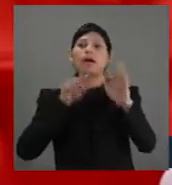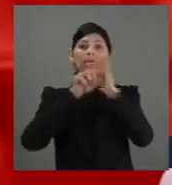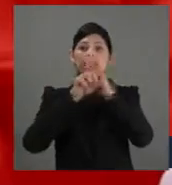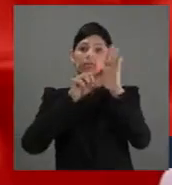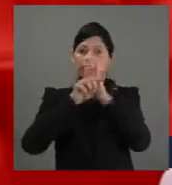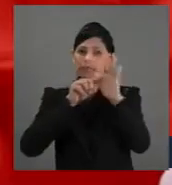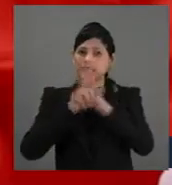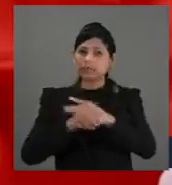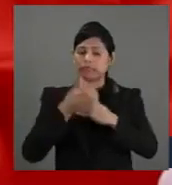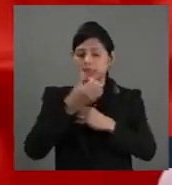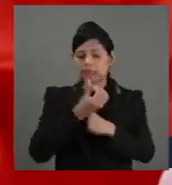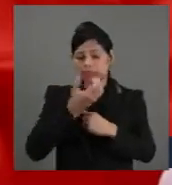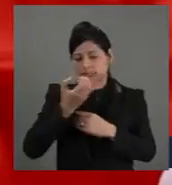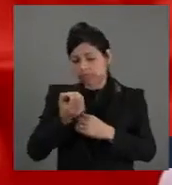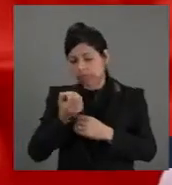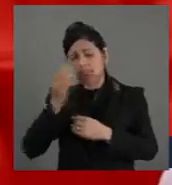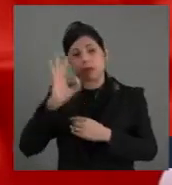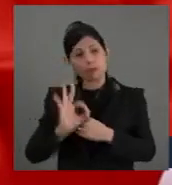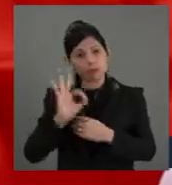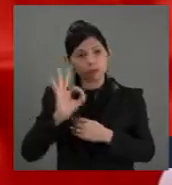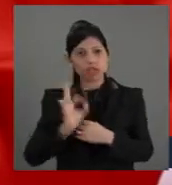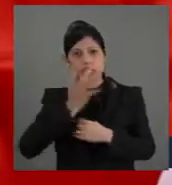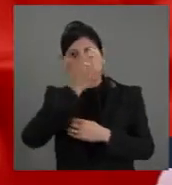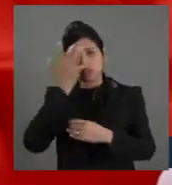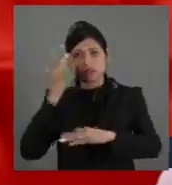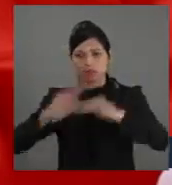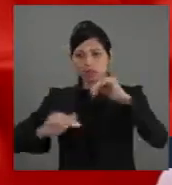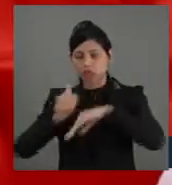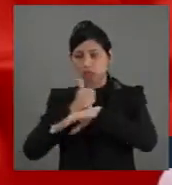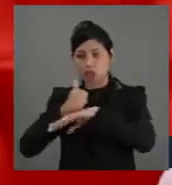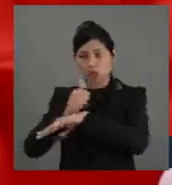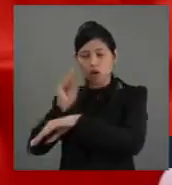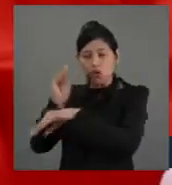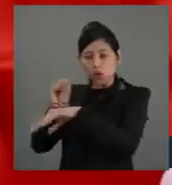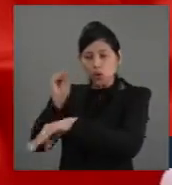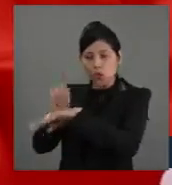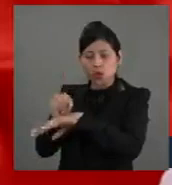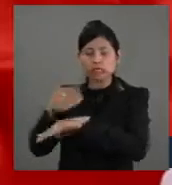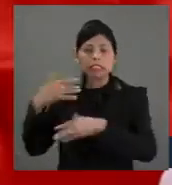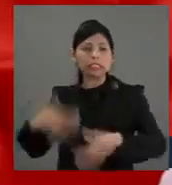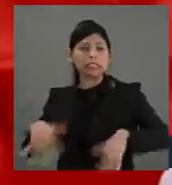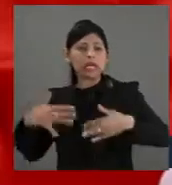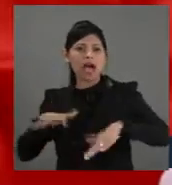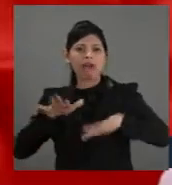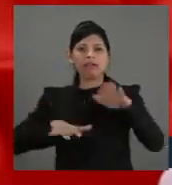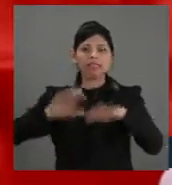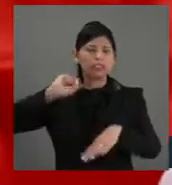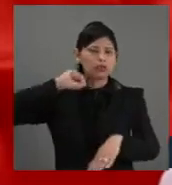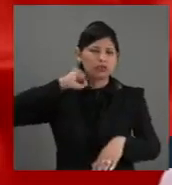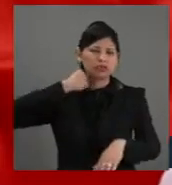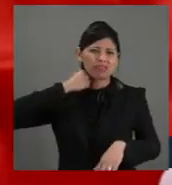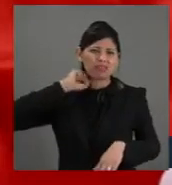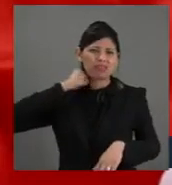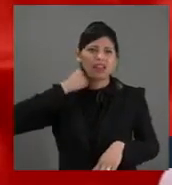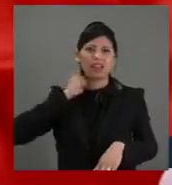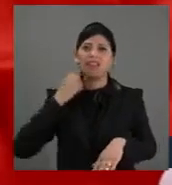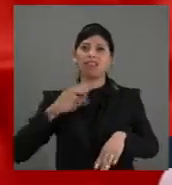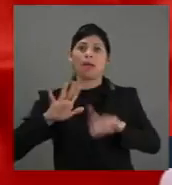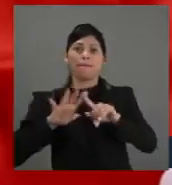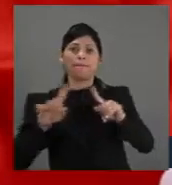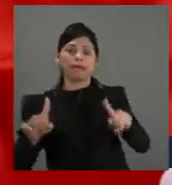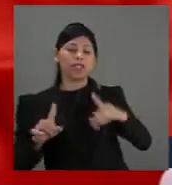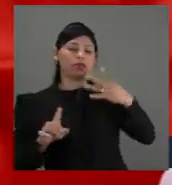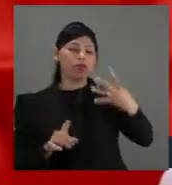cuidadores enfrentam um alto nível de estresse, enquanto 42% enfrentam